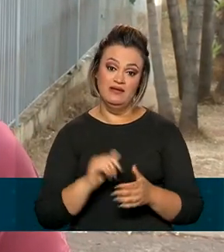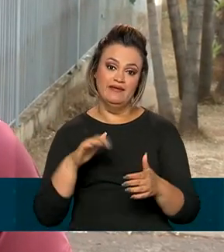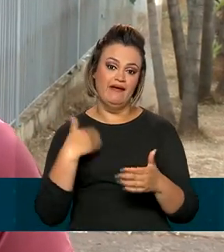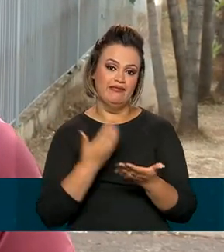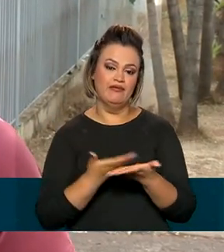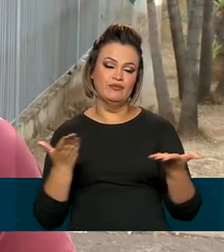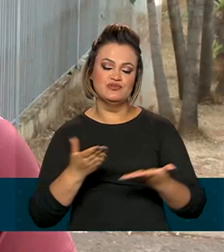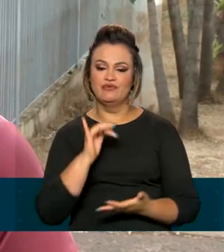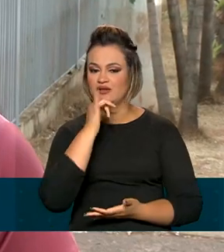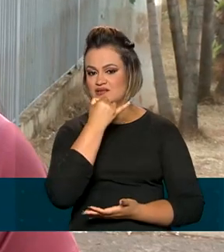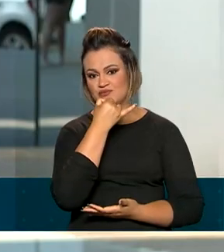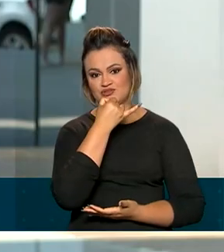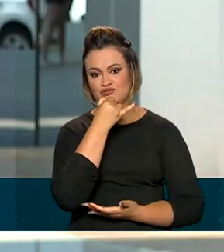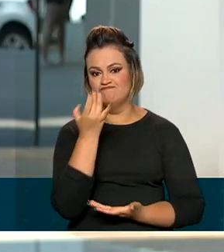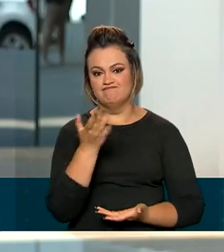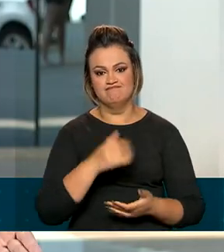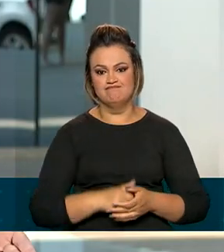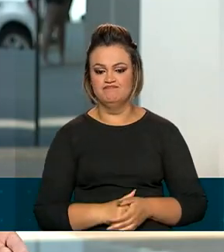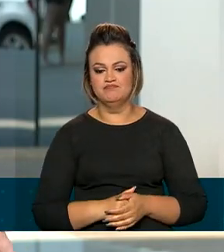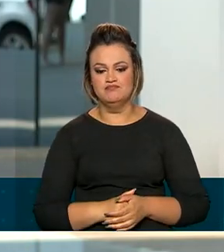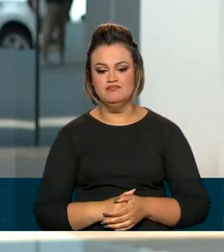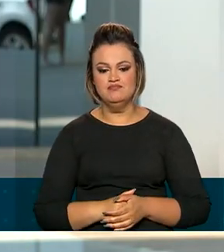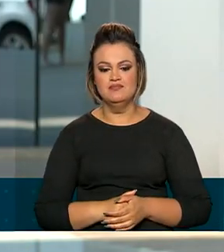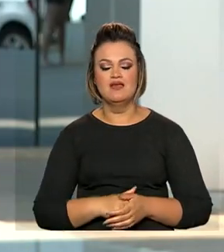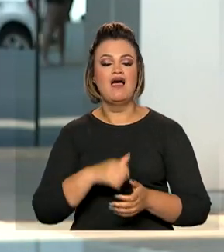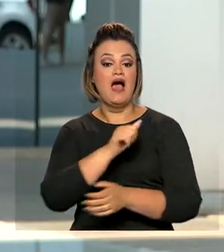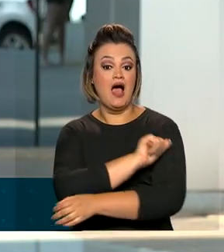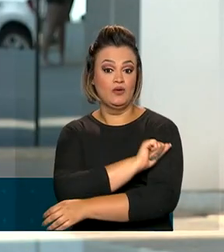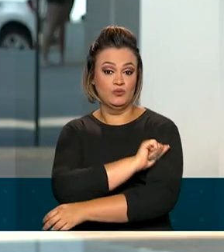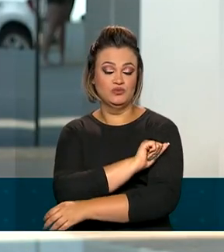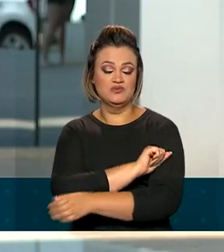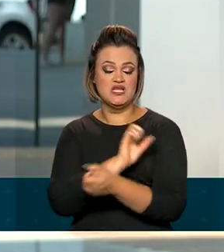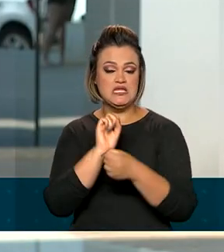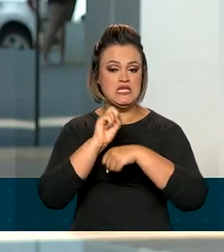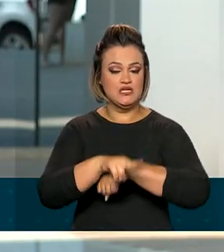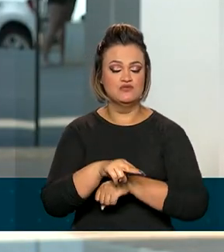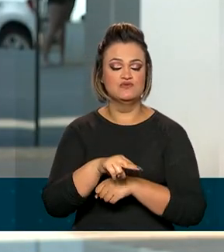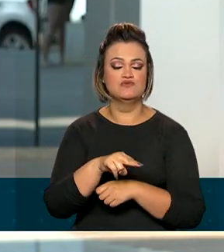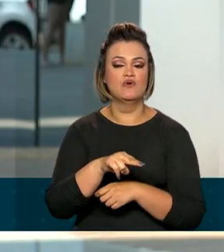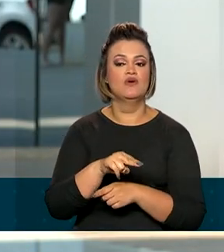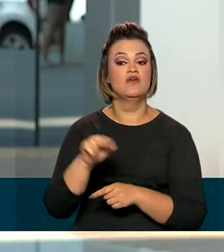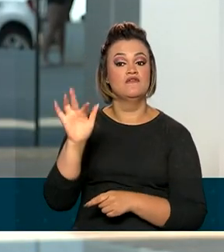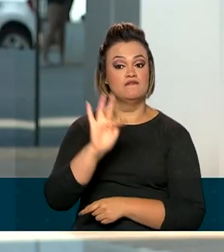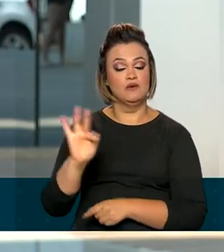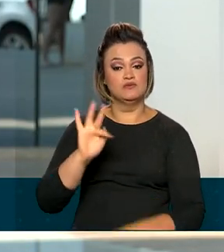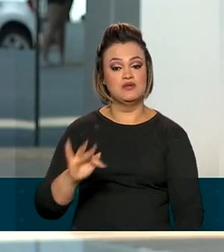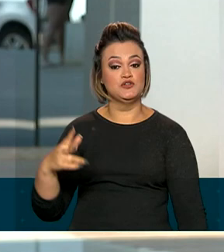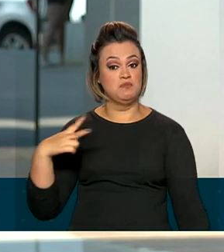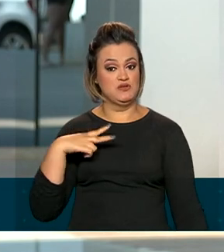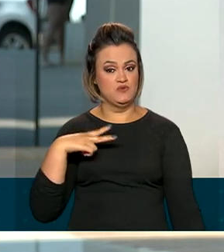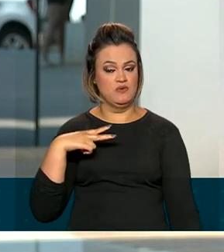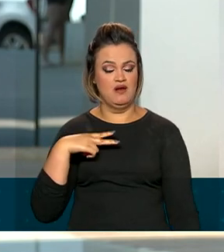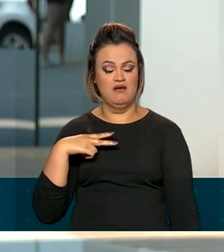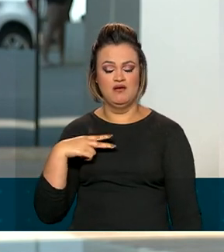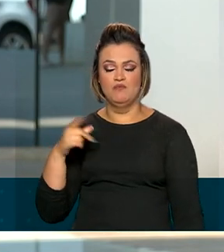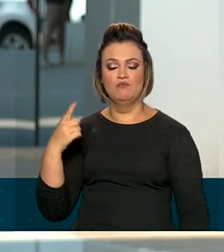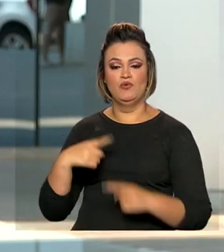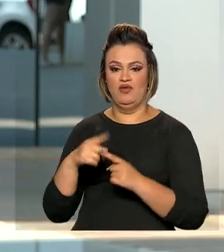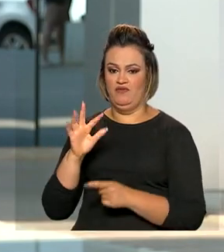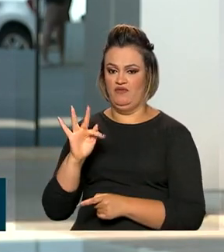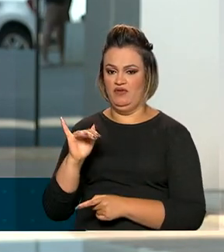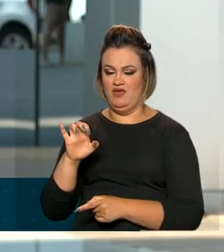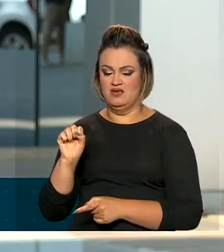infelizmente, eu ainda não consigo. Estudantes que ingressaram em universidades particulares por meio do FIES e que não